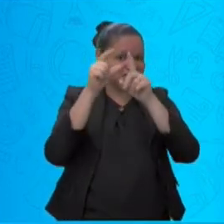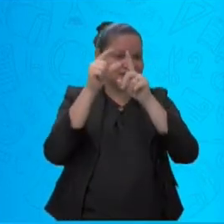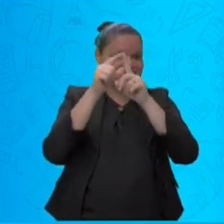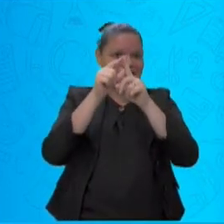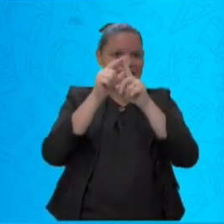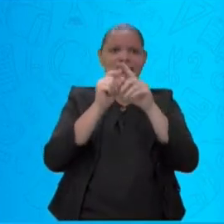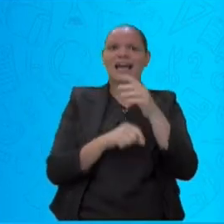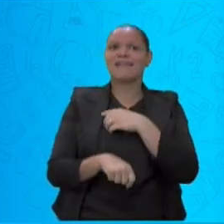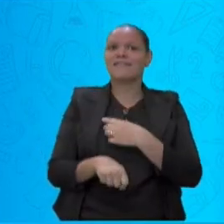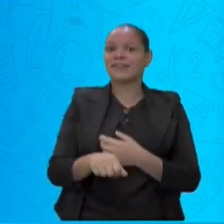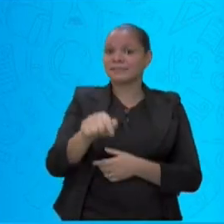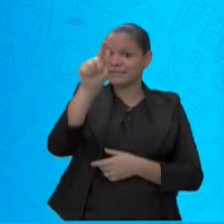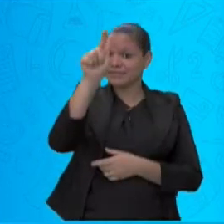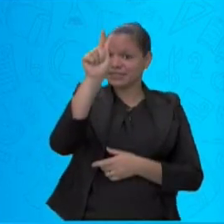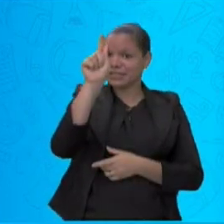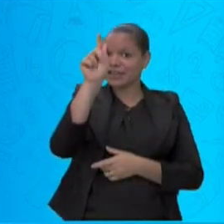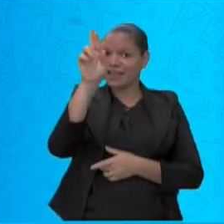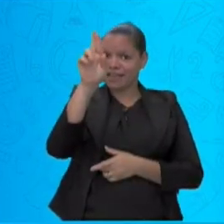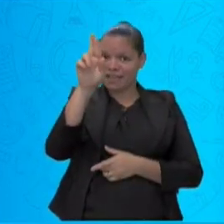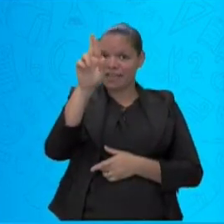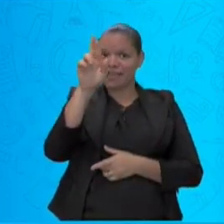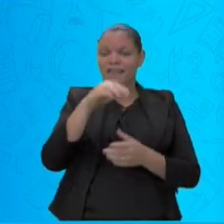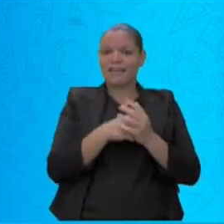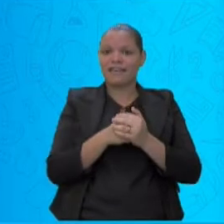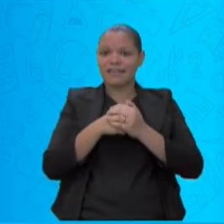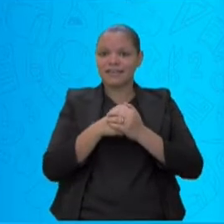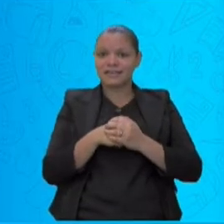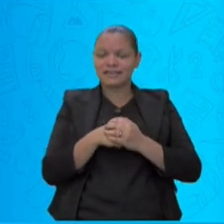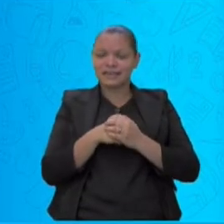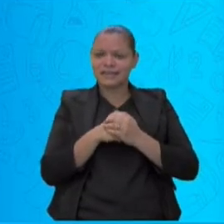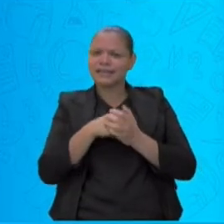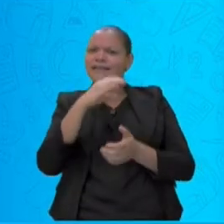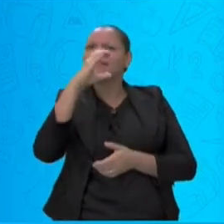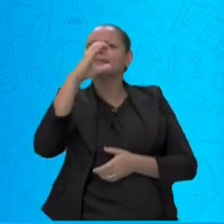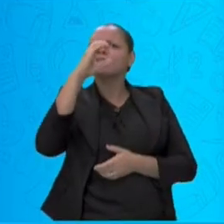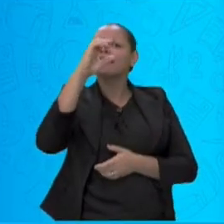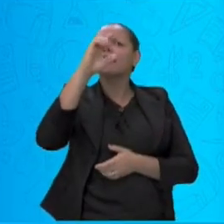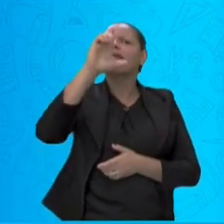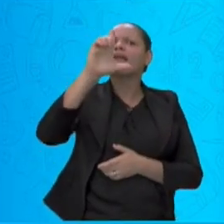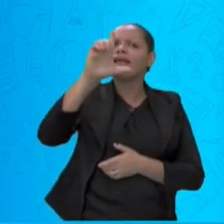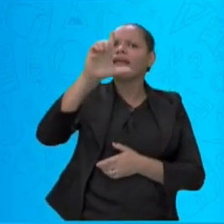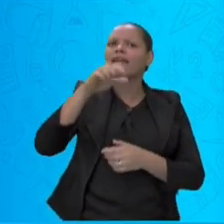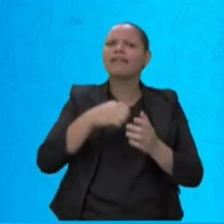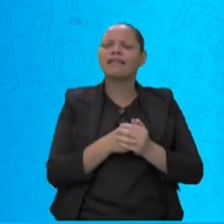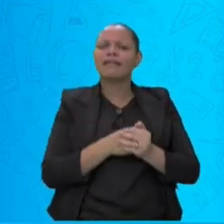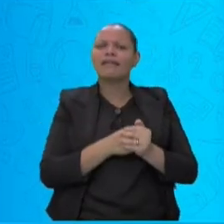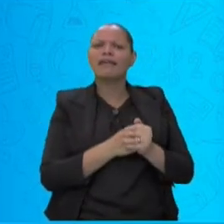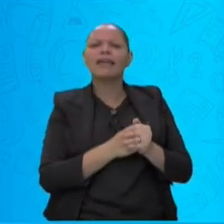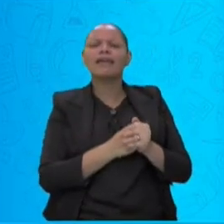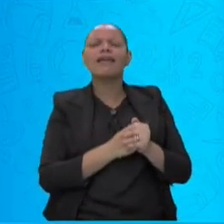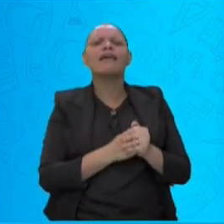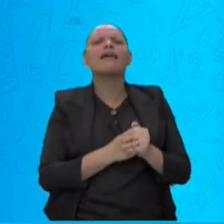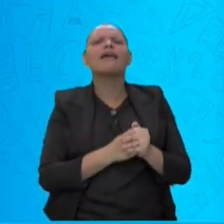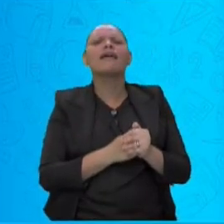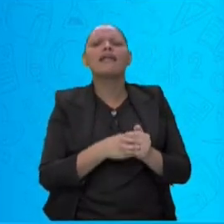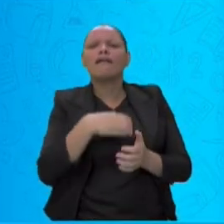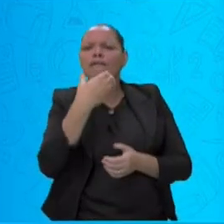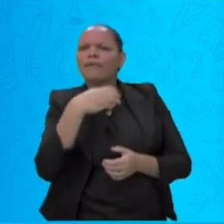Claro. C-L. Fruta. F-R.